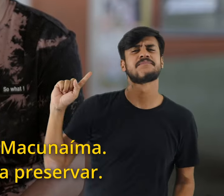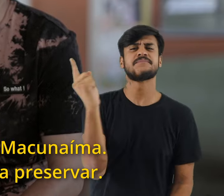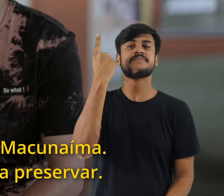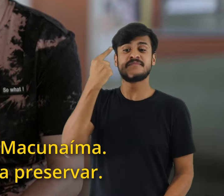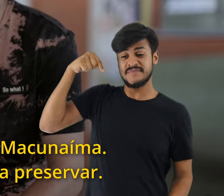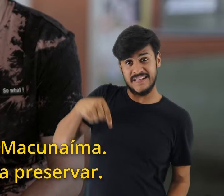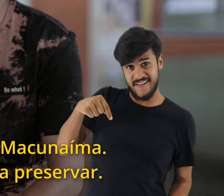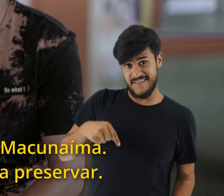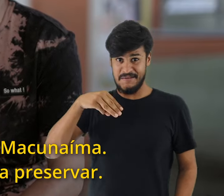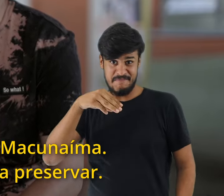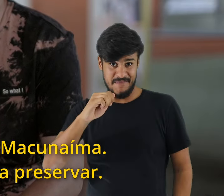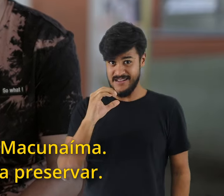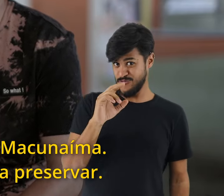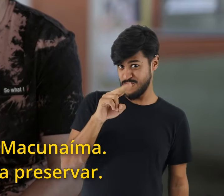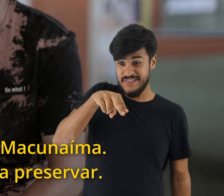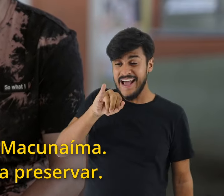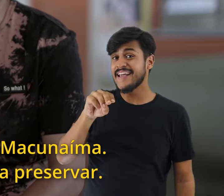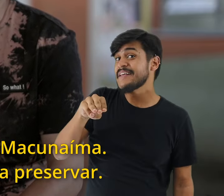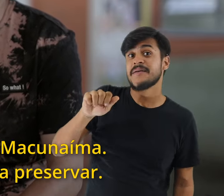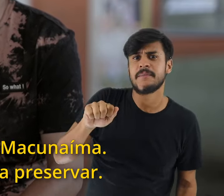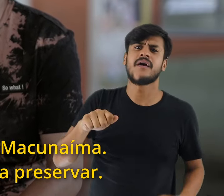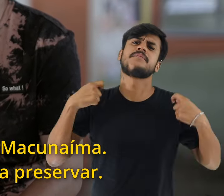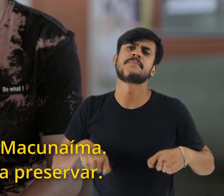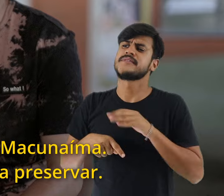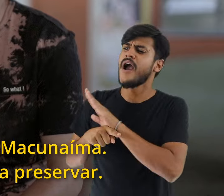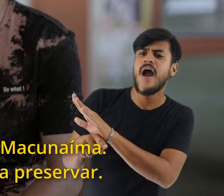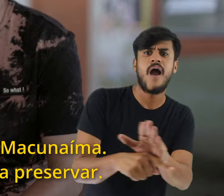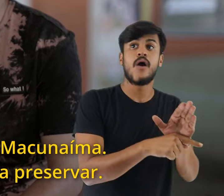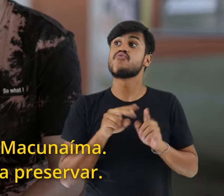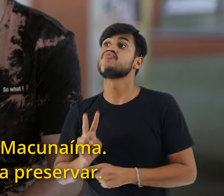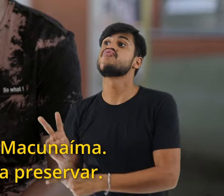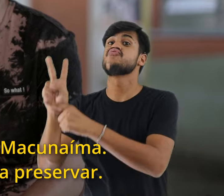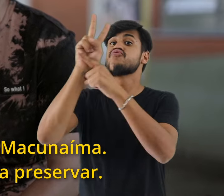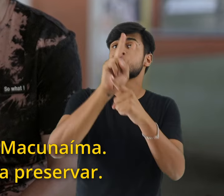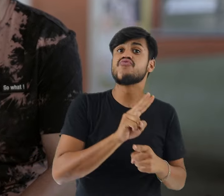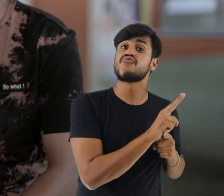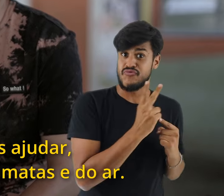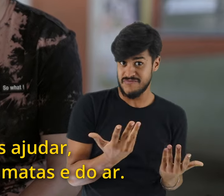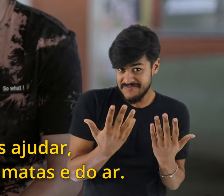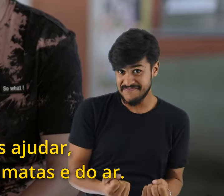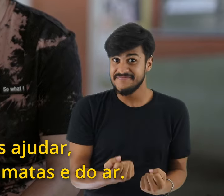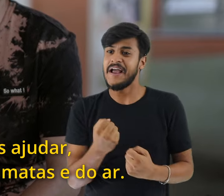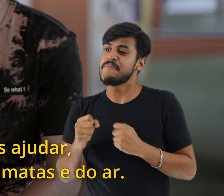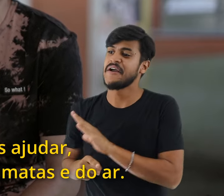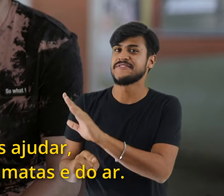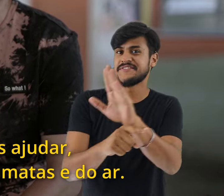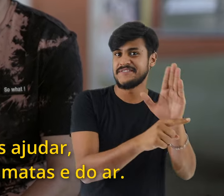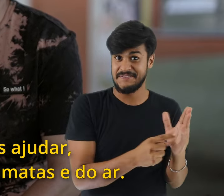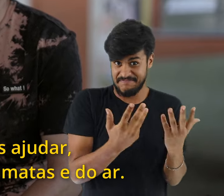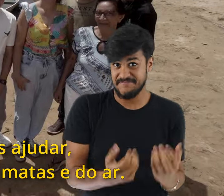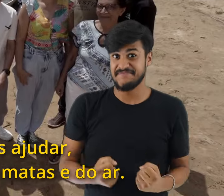pioneiros da terra de Macunaima, precisando de ajuda para preservar. Vamos ajudar,